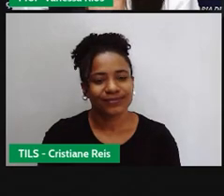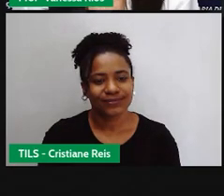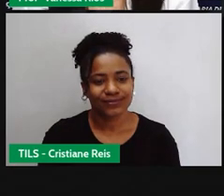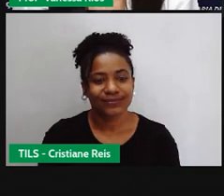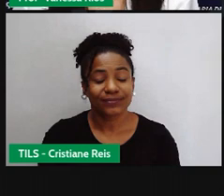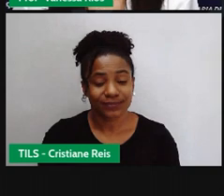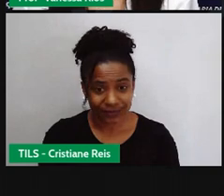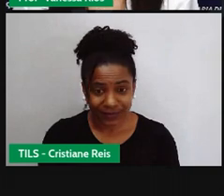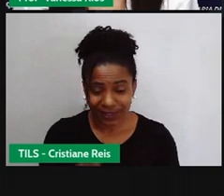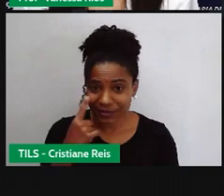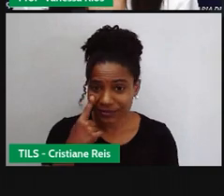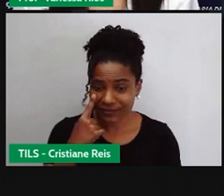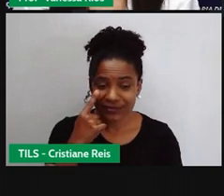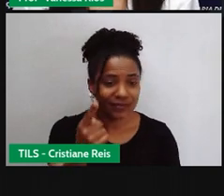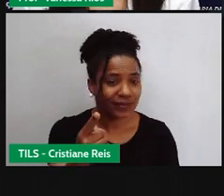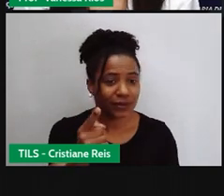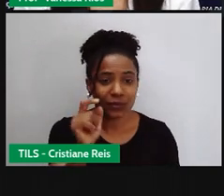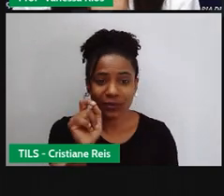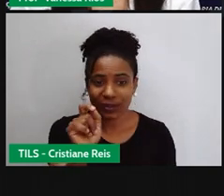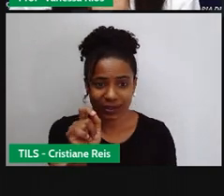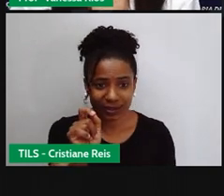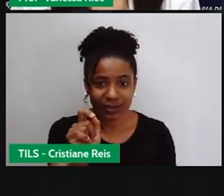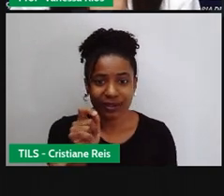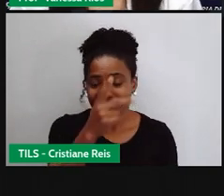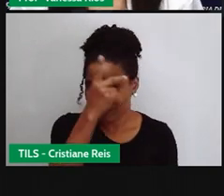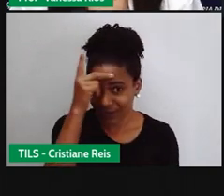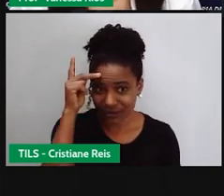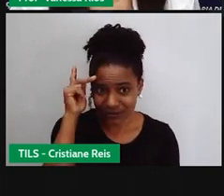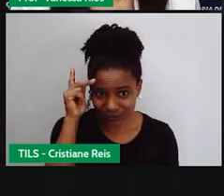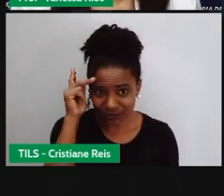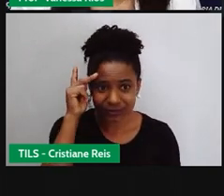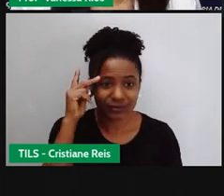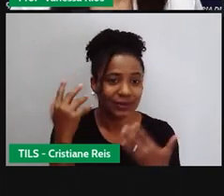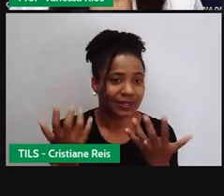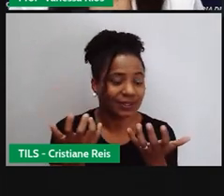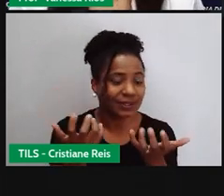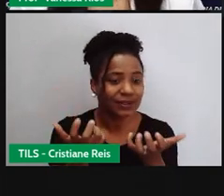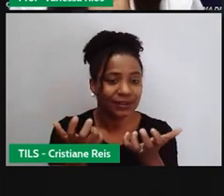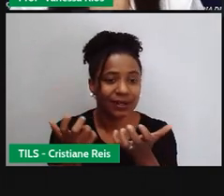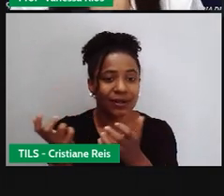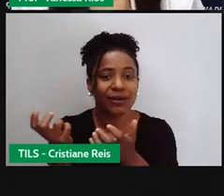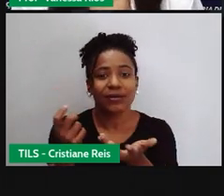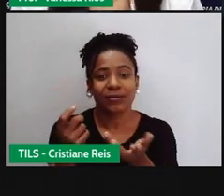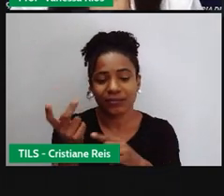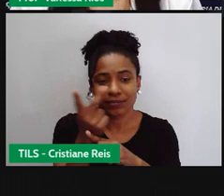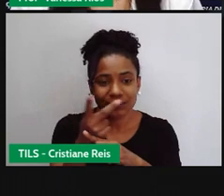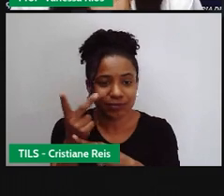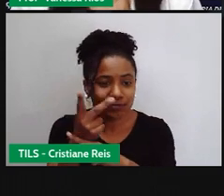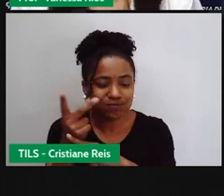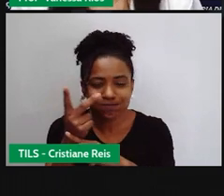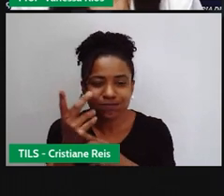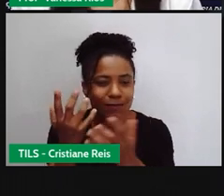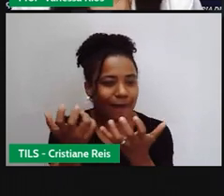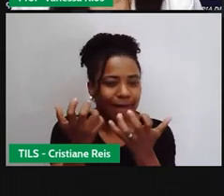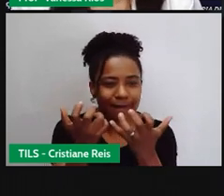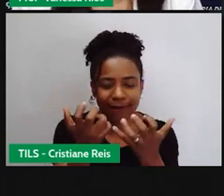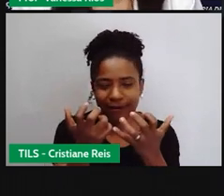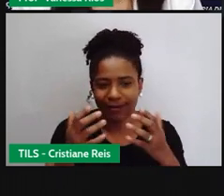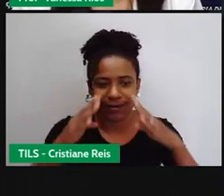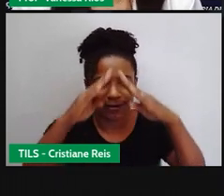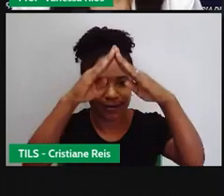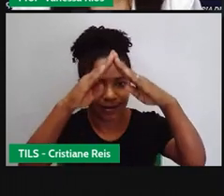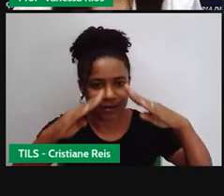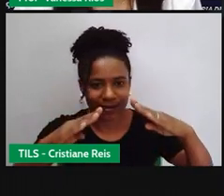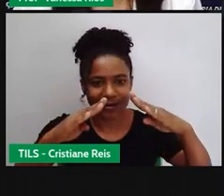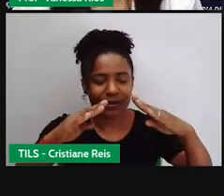E aí, a gente observa o que? Quando as pessoas, elas procuram, né, fazer esse processo nas suas residências, de